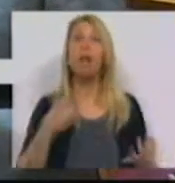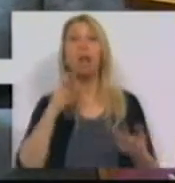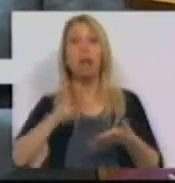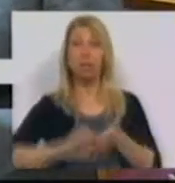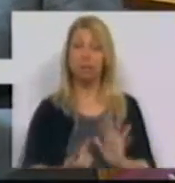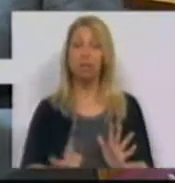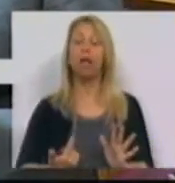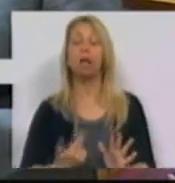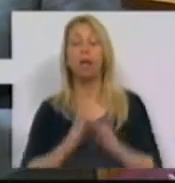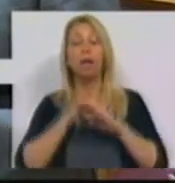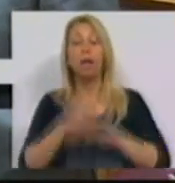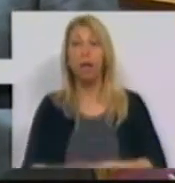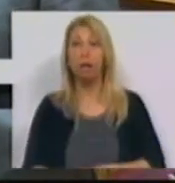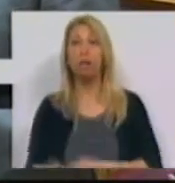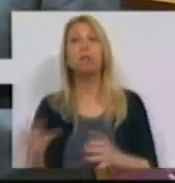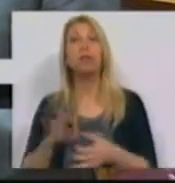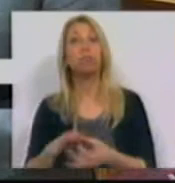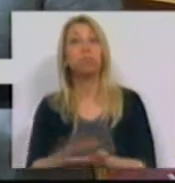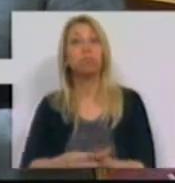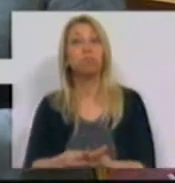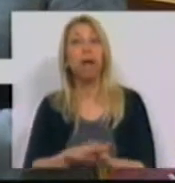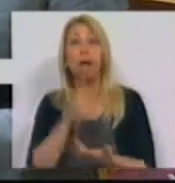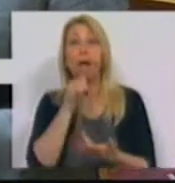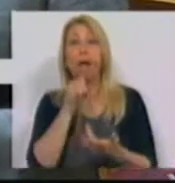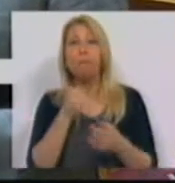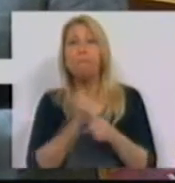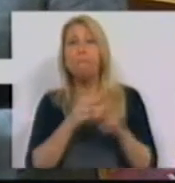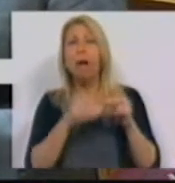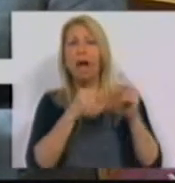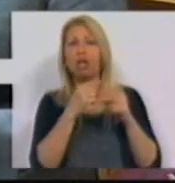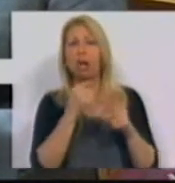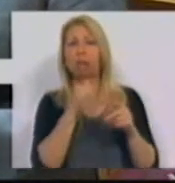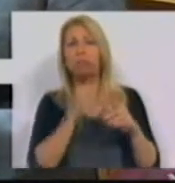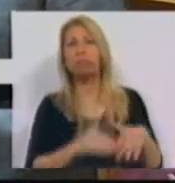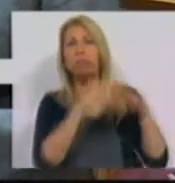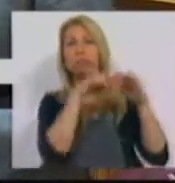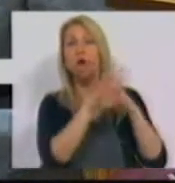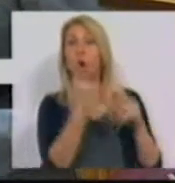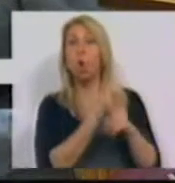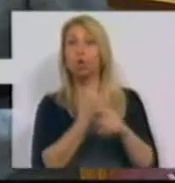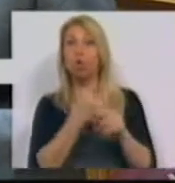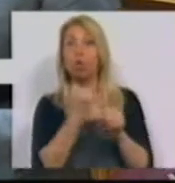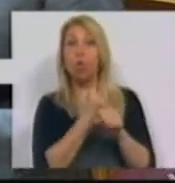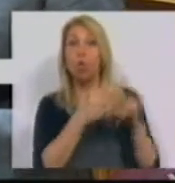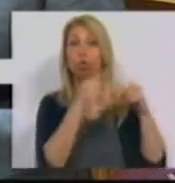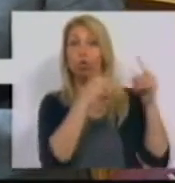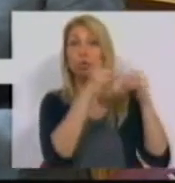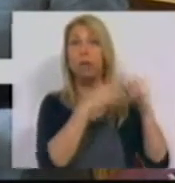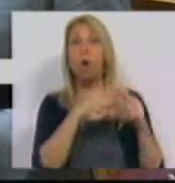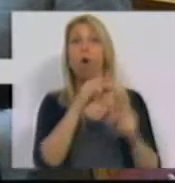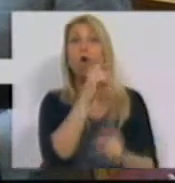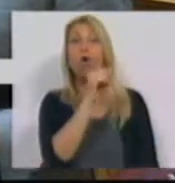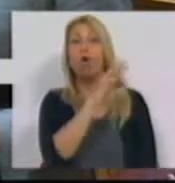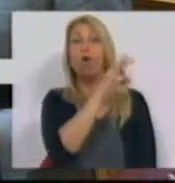radica nos impactos das barragens em construção na Foz do Tua e do Sabor, que causariam insegurança na